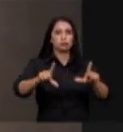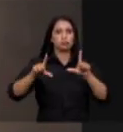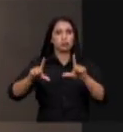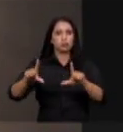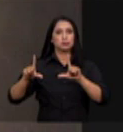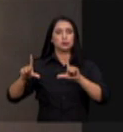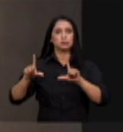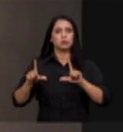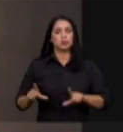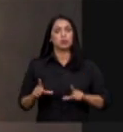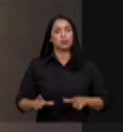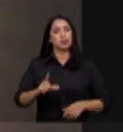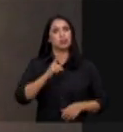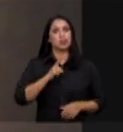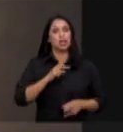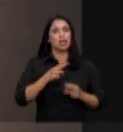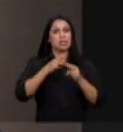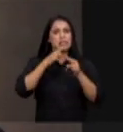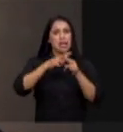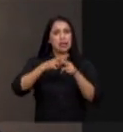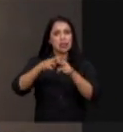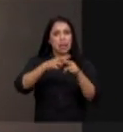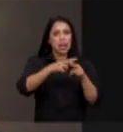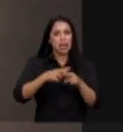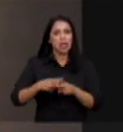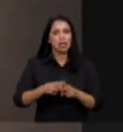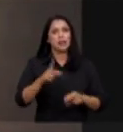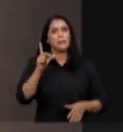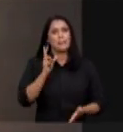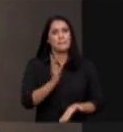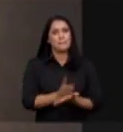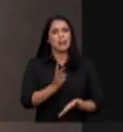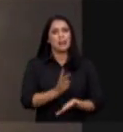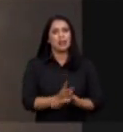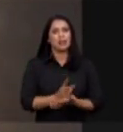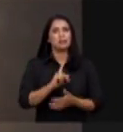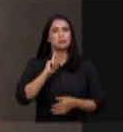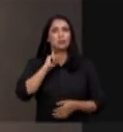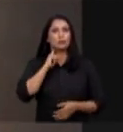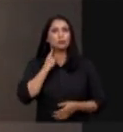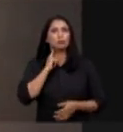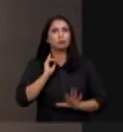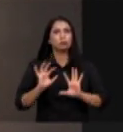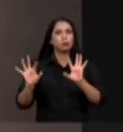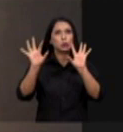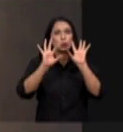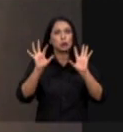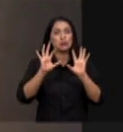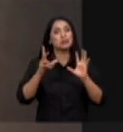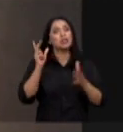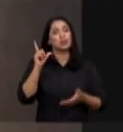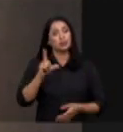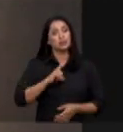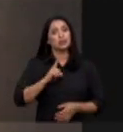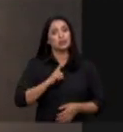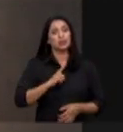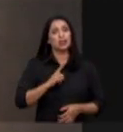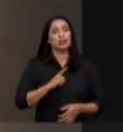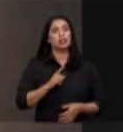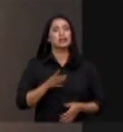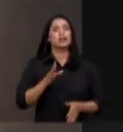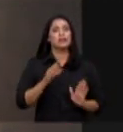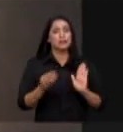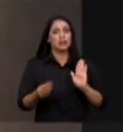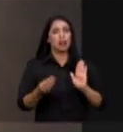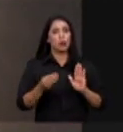imagens obtidas, inclusive, por satélites, mesmo com a poluição latente, a atuação do governo federal tem sido desconexa ao tacar os